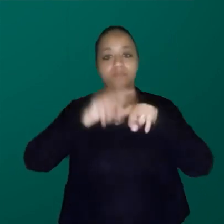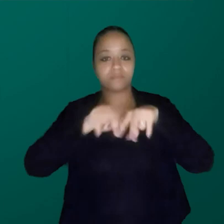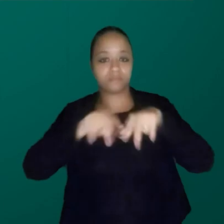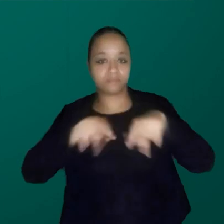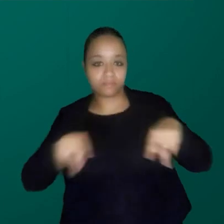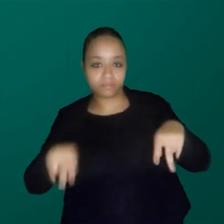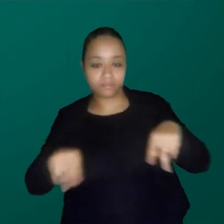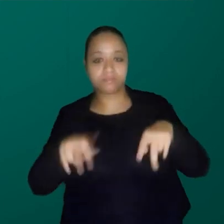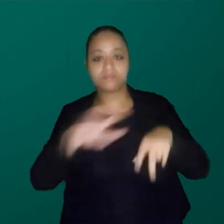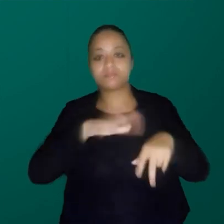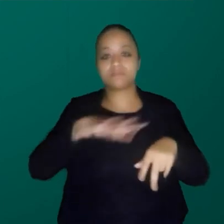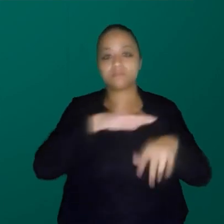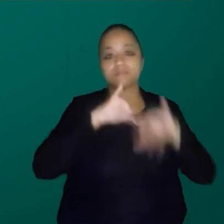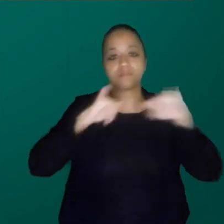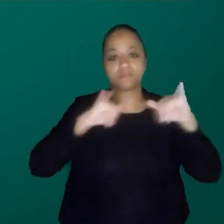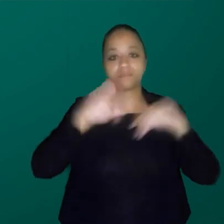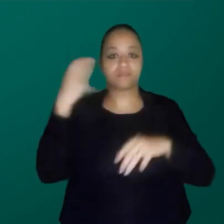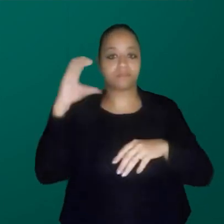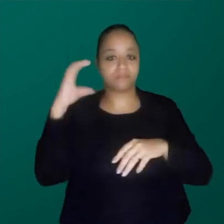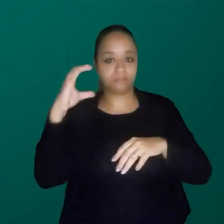interseccionalidade na divulgação científica.